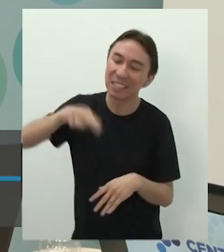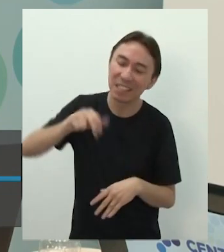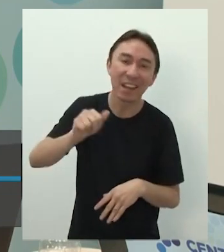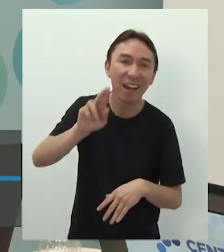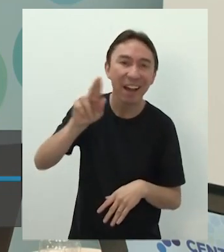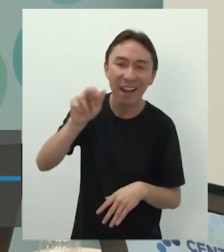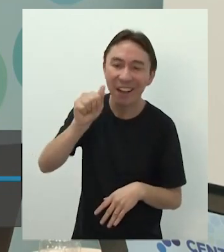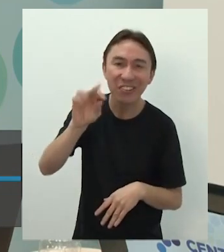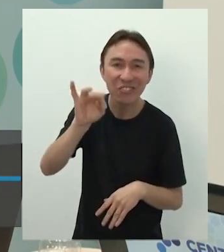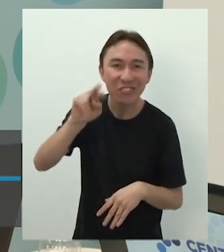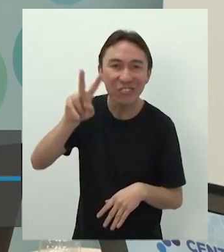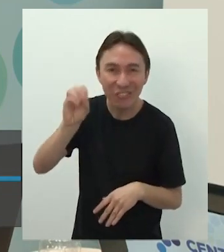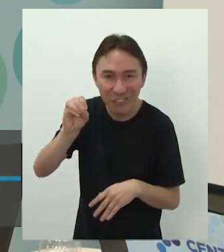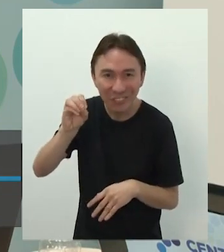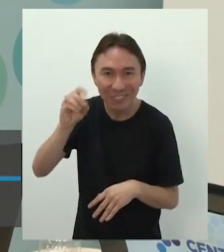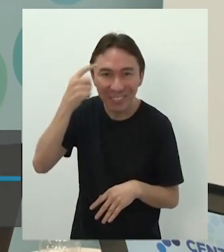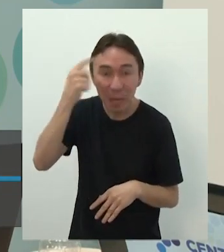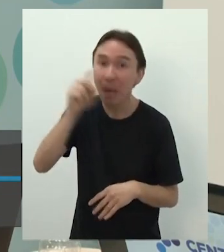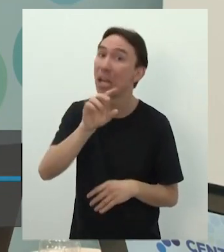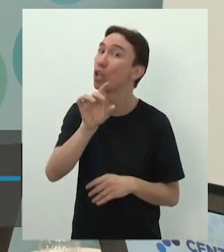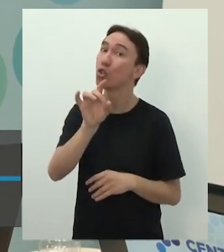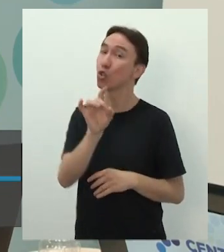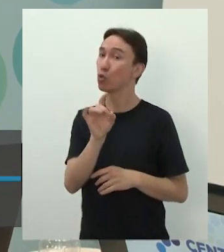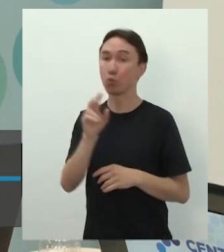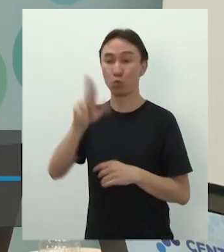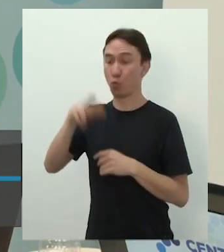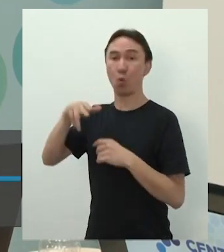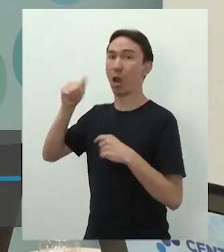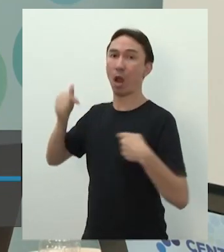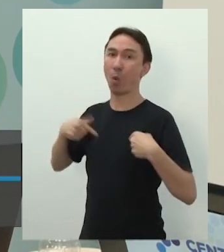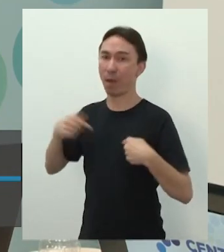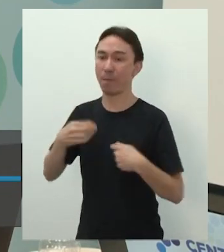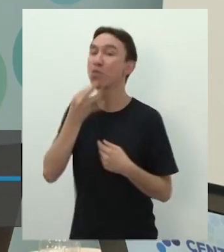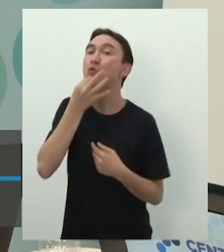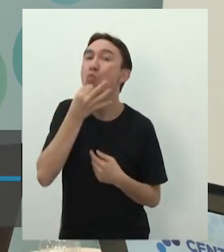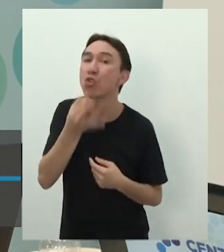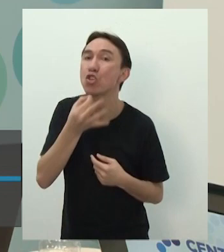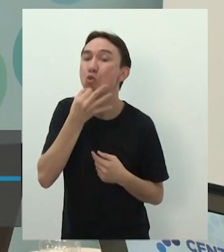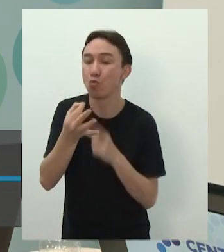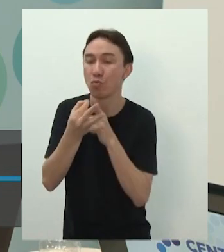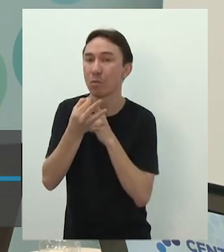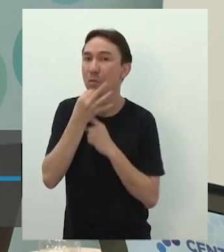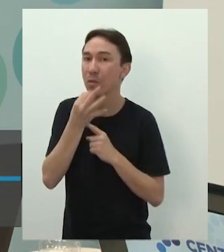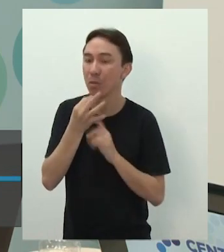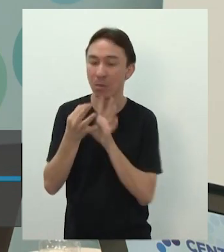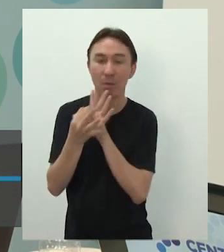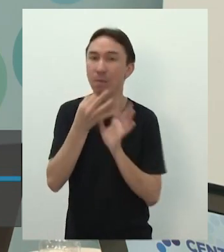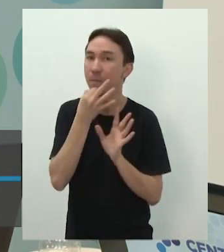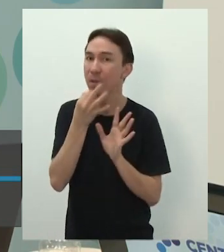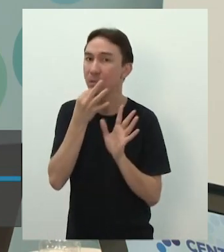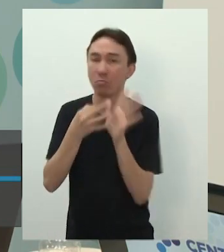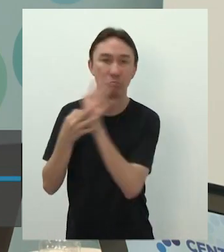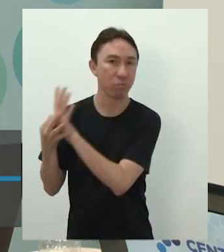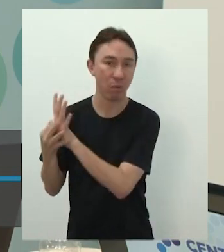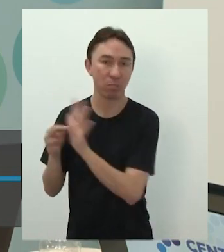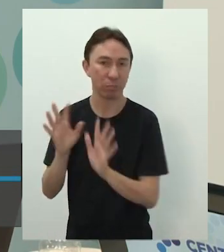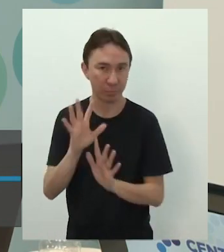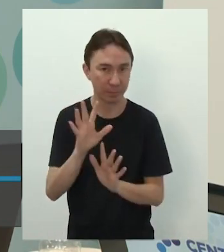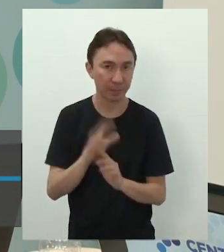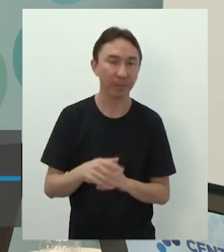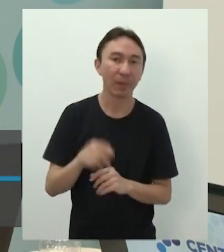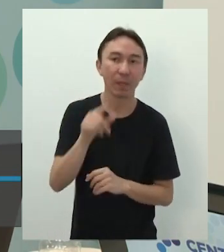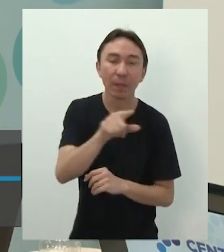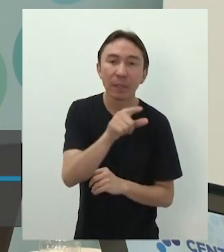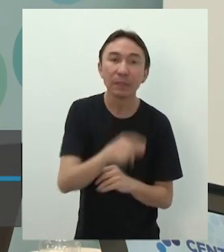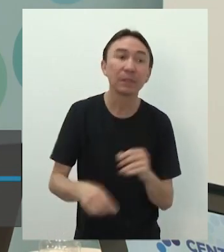Quando começa a ter a opinião, deixa de ser notícia. E aí vira editorial, vira outra coisa. É possível que haja argumentação